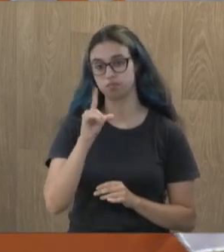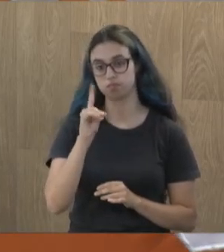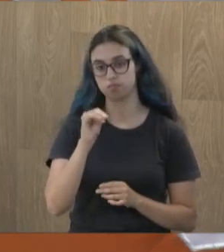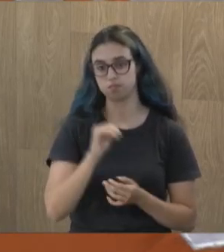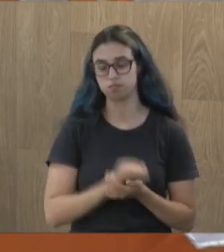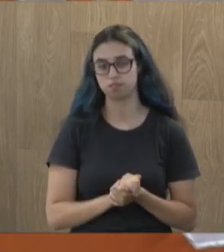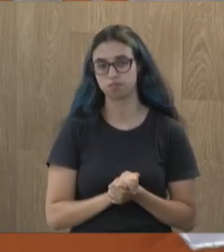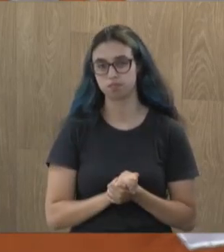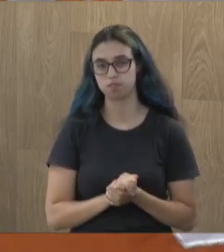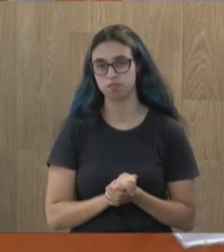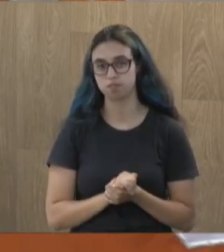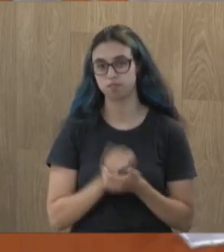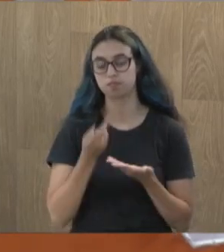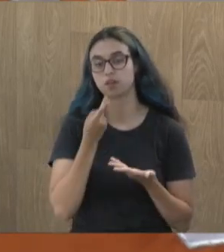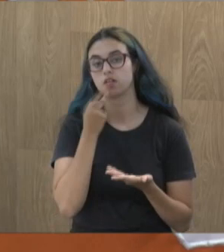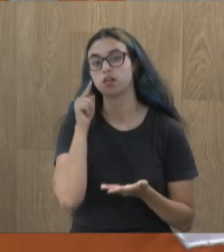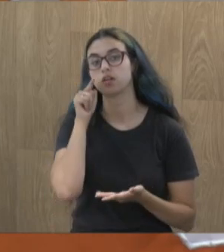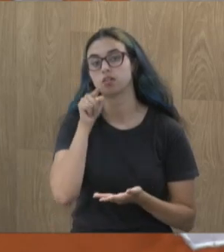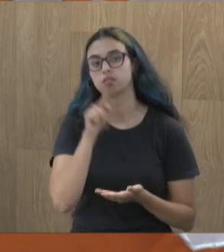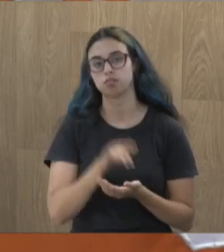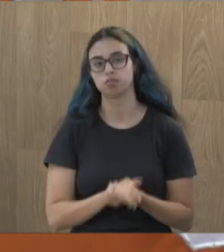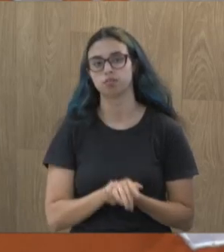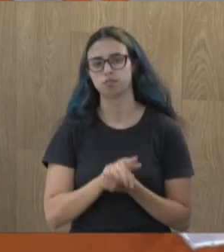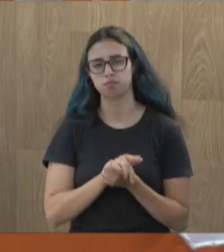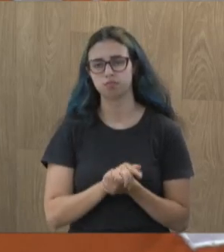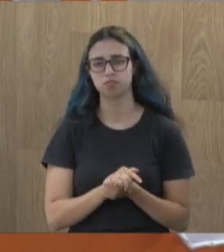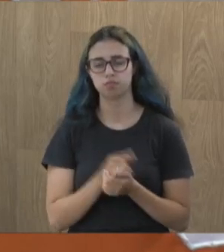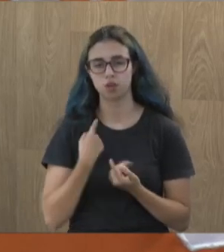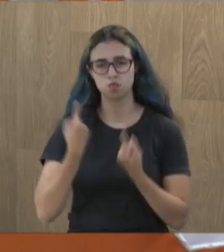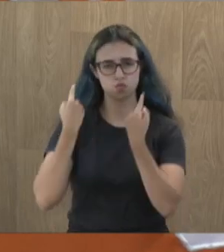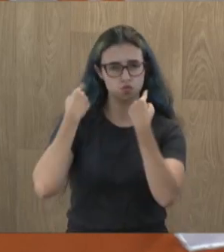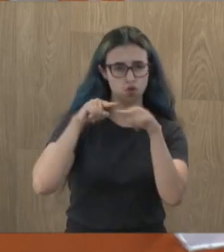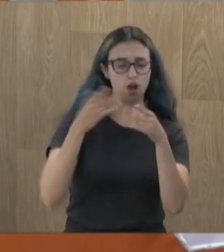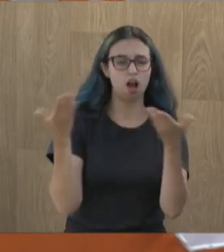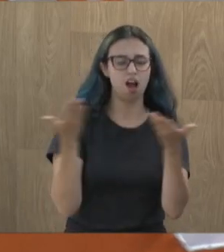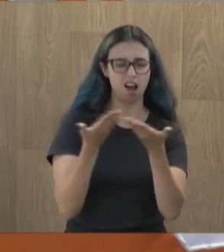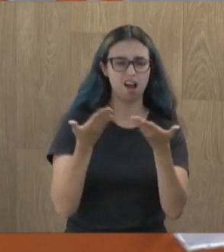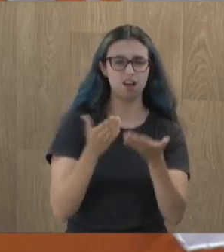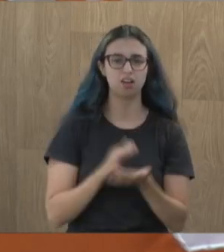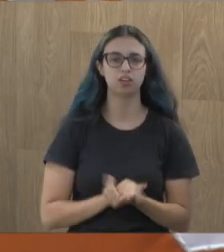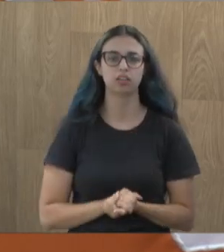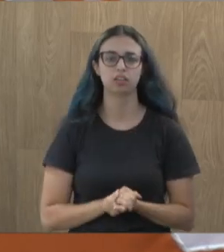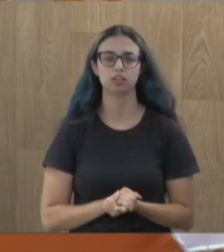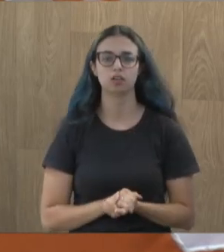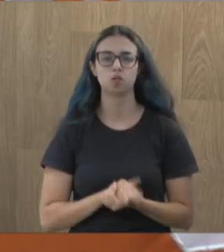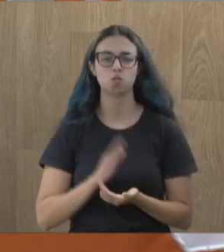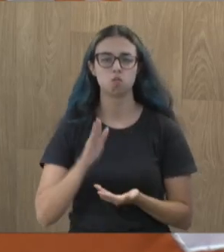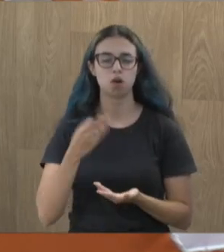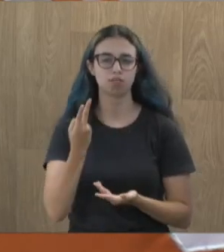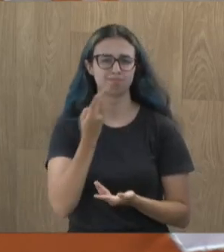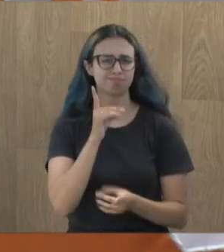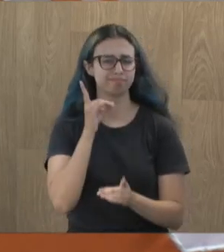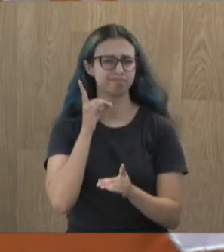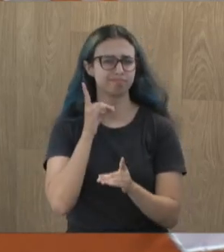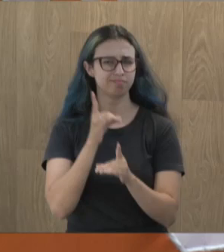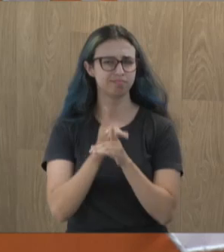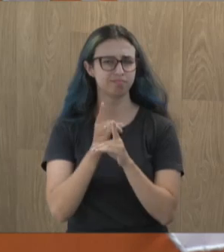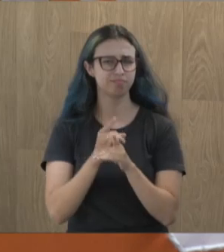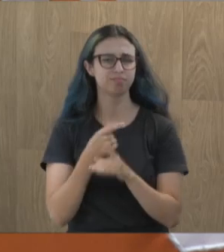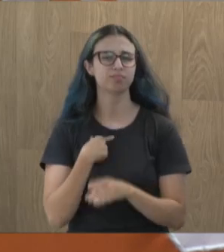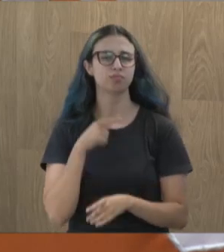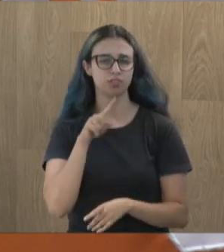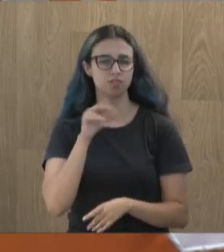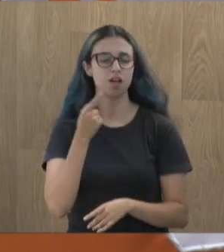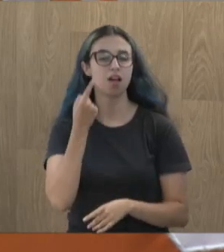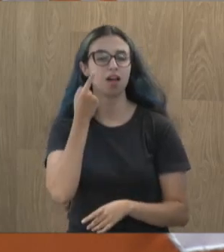essa é para você. Você vai pegar rabo comigo agora, patrão. Onde que eu te encontrar, eu vou te mostrar o que você